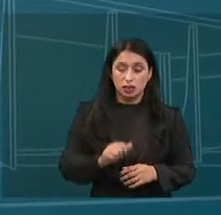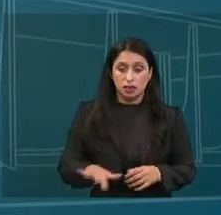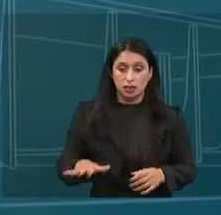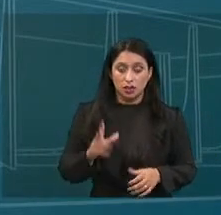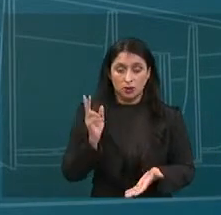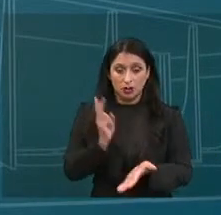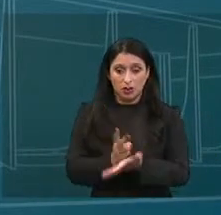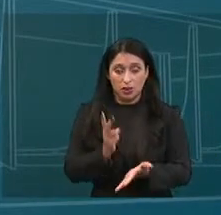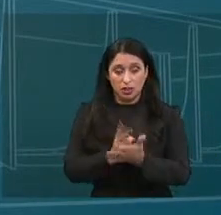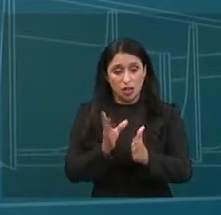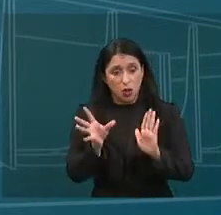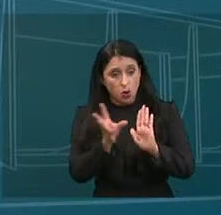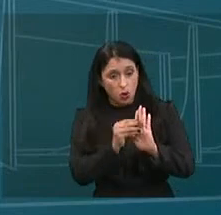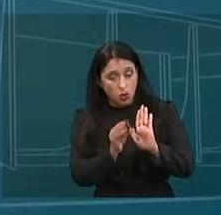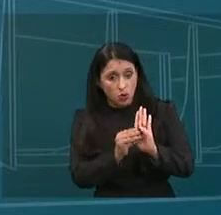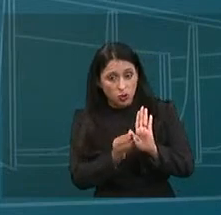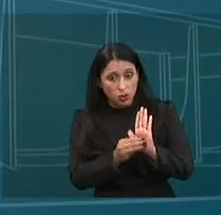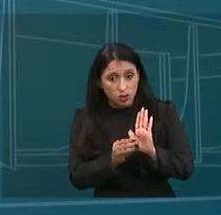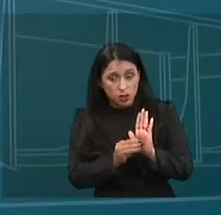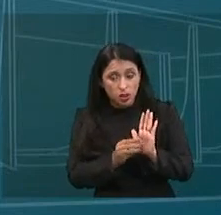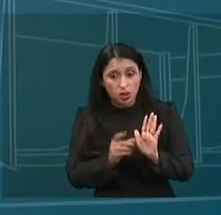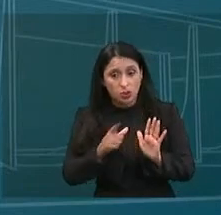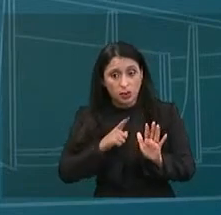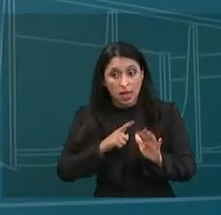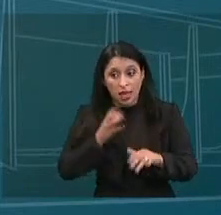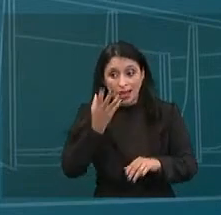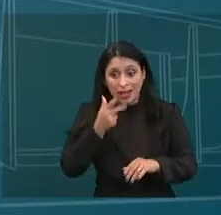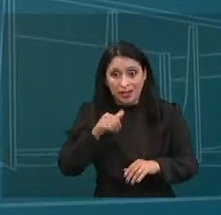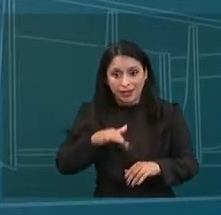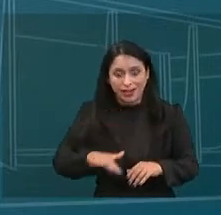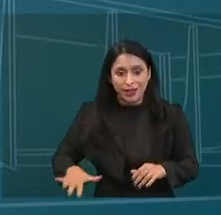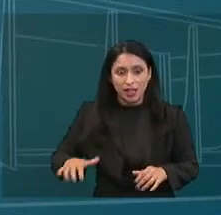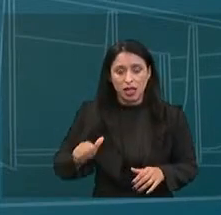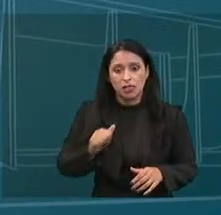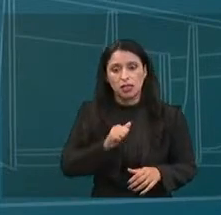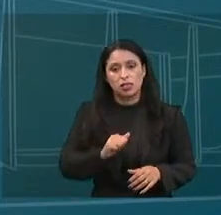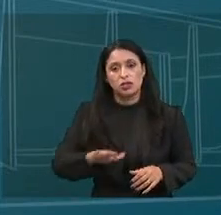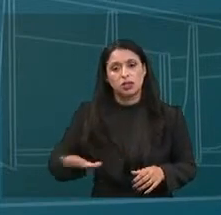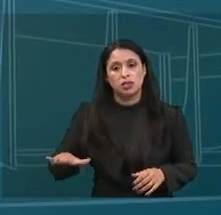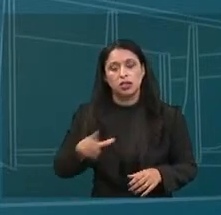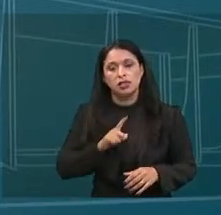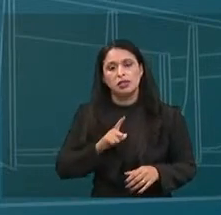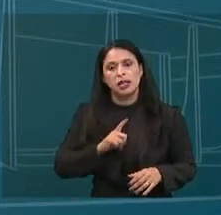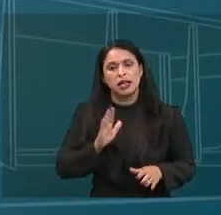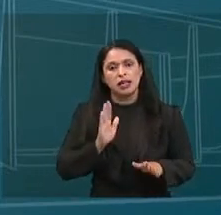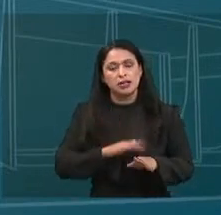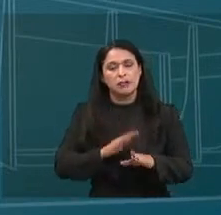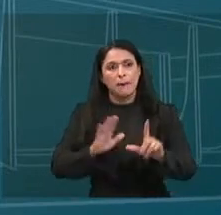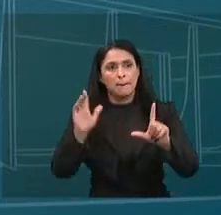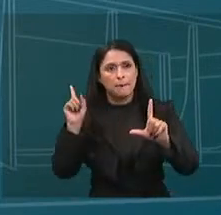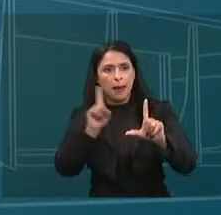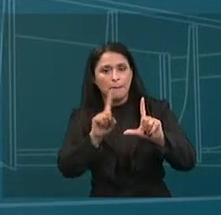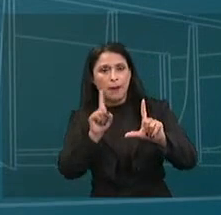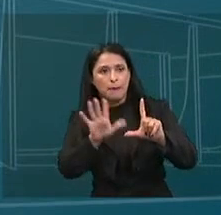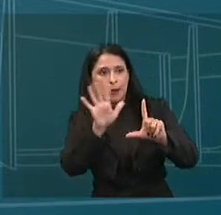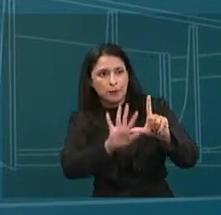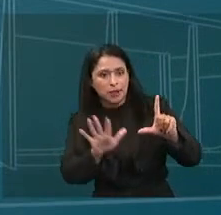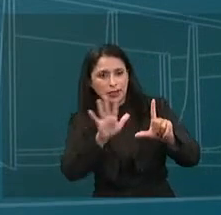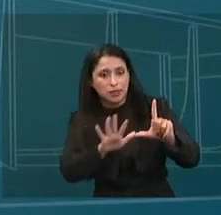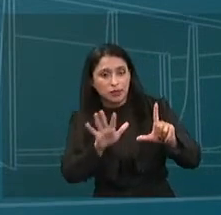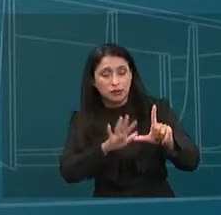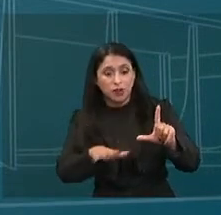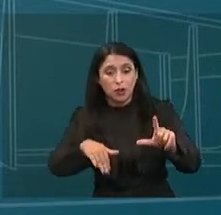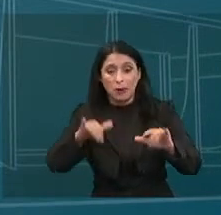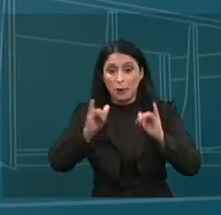manutenção de conteúdo funciona como um chamarista que as crianças e os adolescentes acessem cada vez mais as plataformas. Quanto mais o fazem,